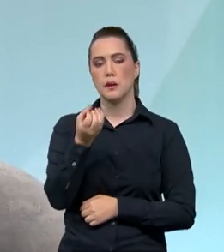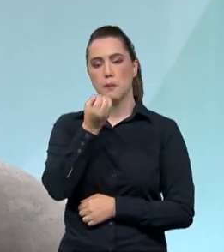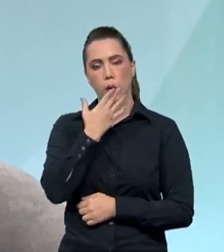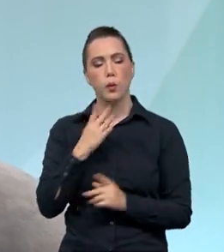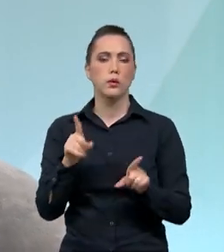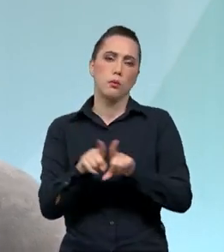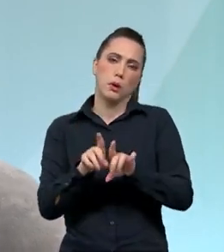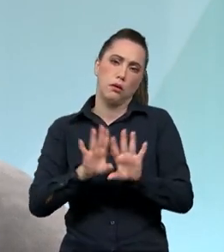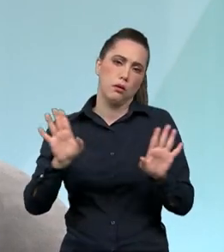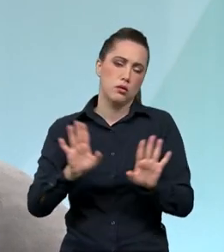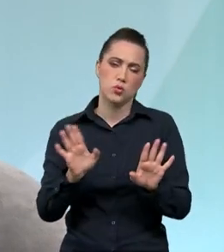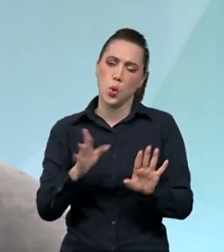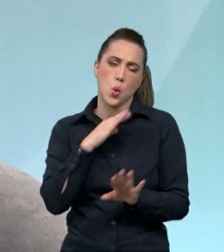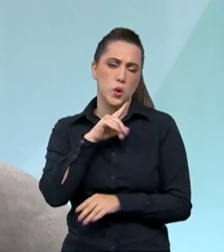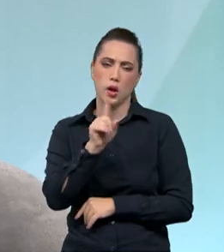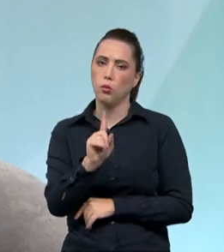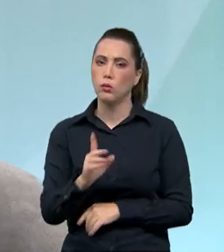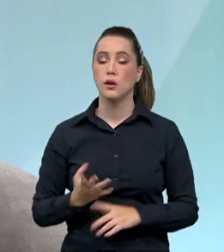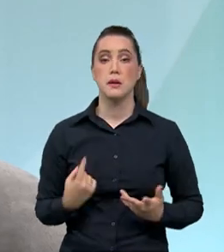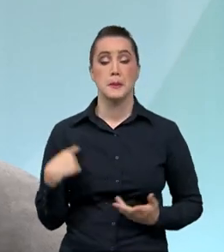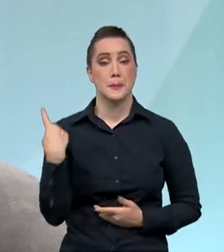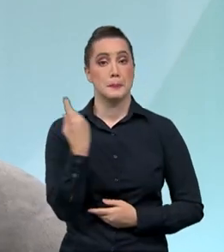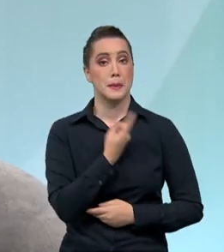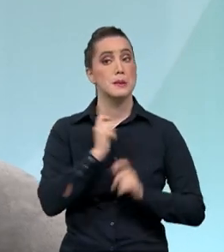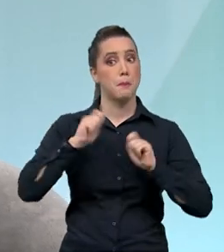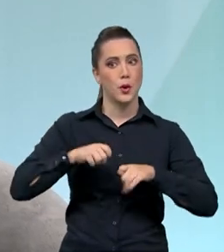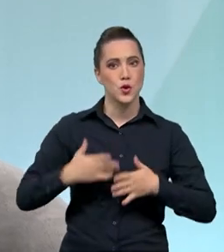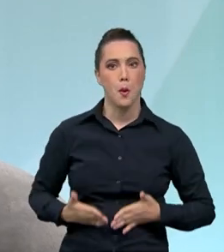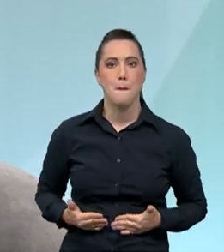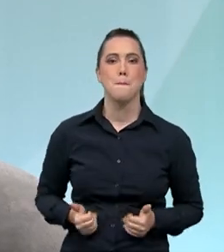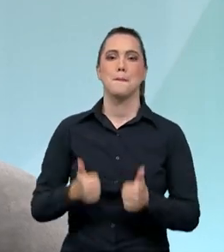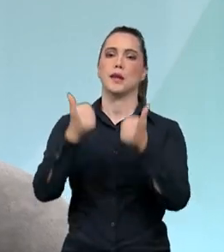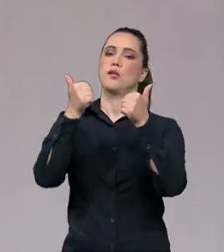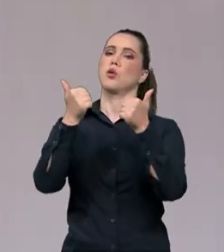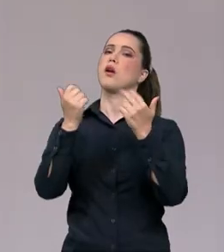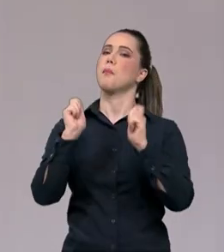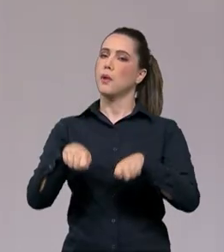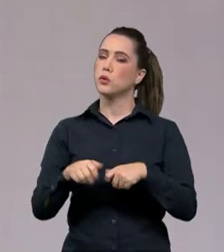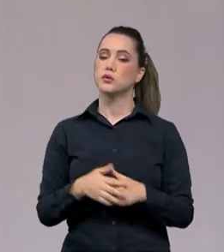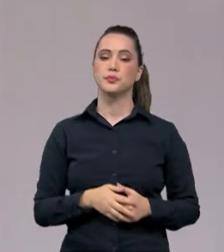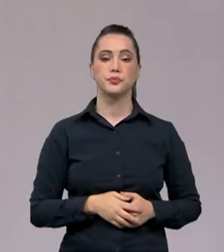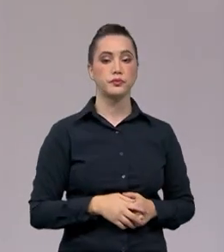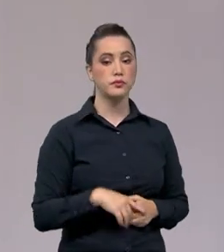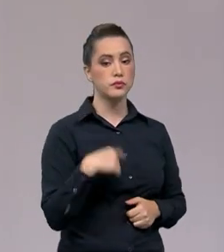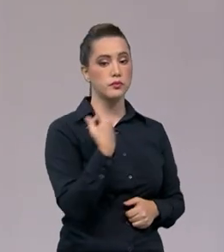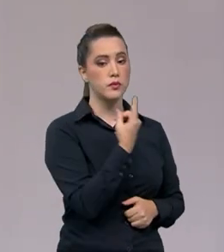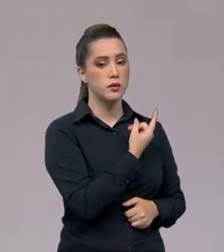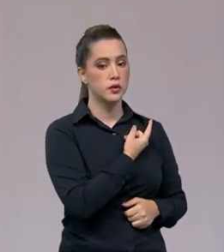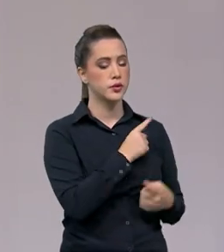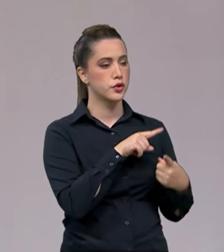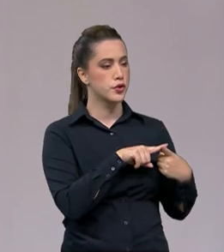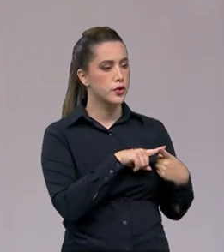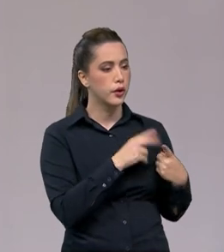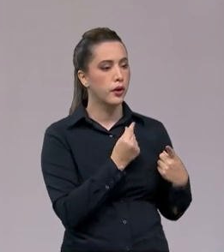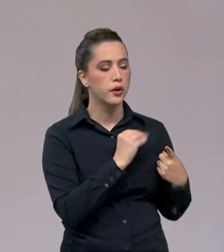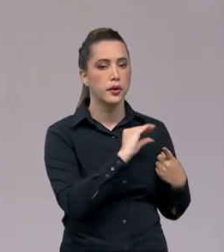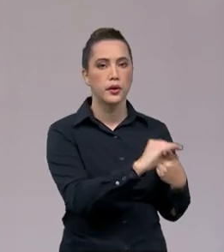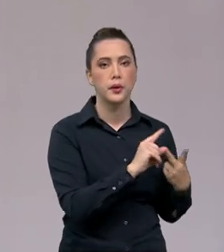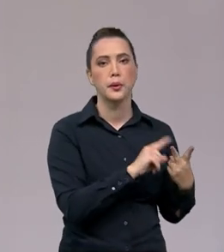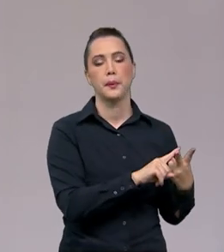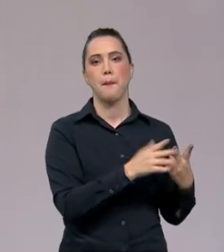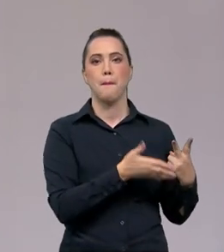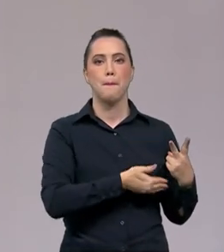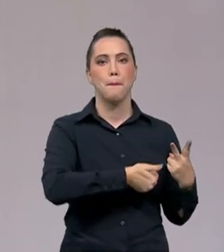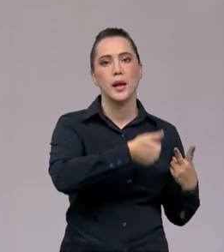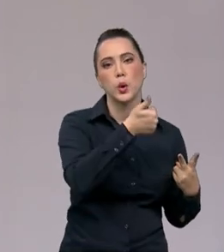a gente não está tão mal assim. Mas que pode melhorar? Pode, sim. Então, nós temos aí a questão do investimento, a questão da melhoria